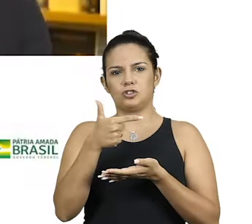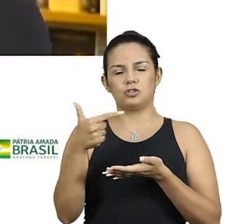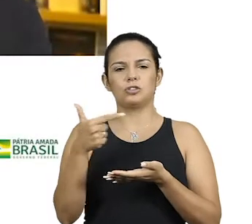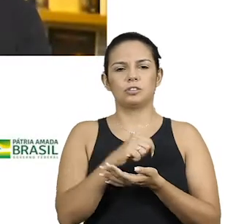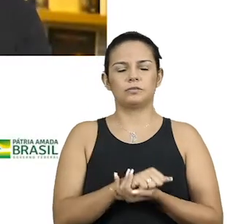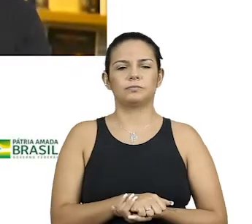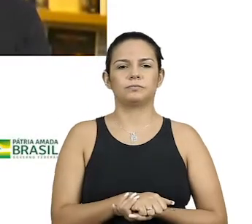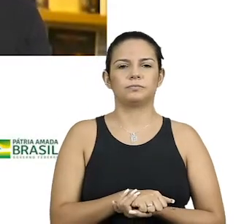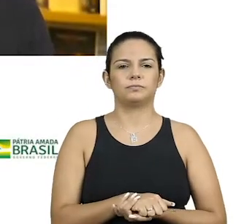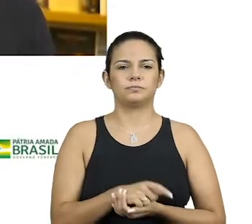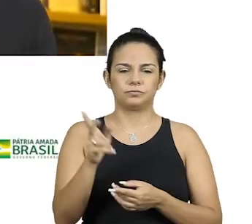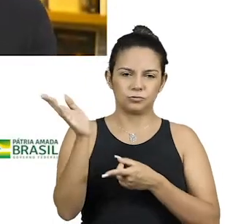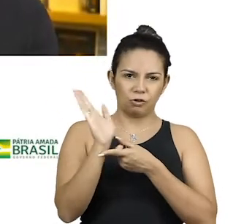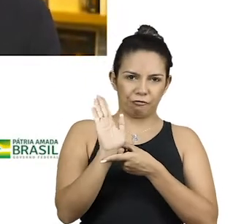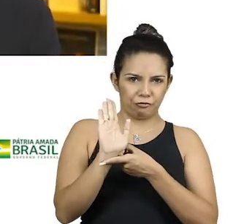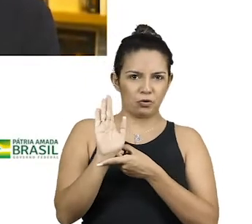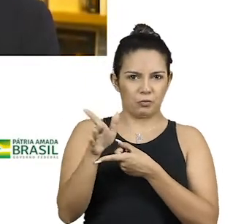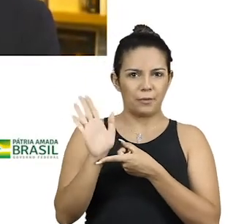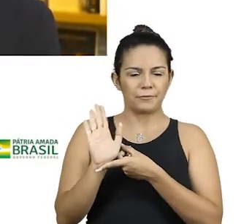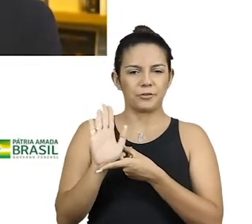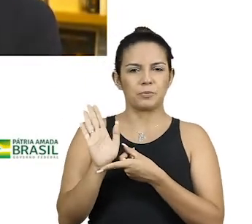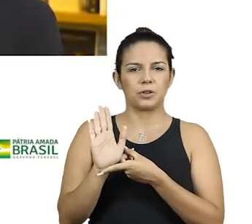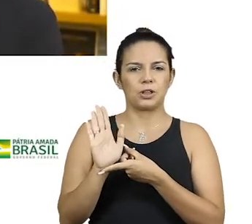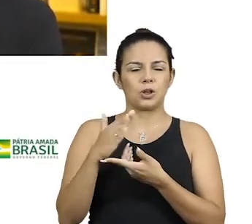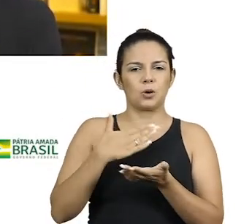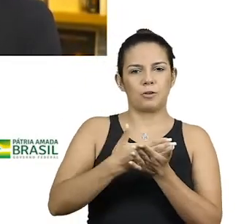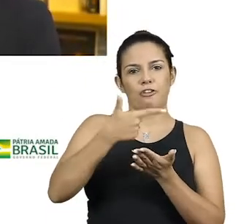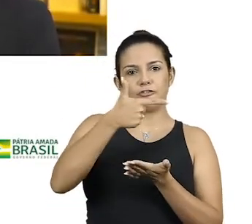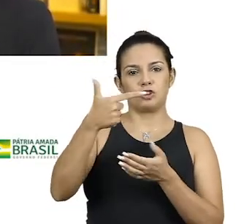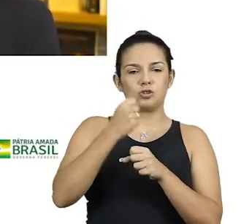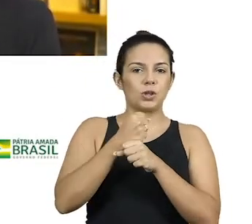O filme foi lançado há 22 anos.